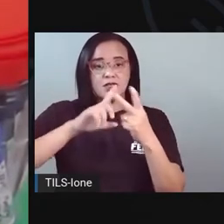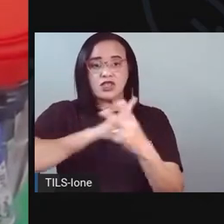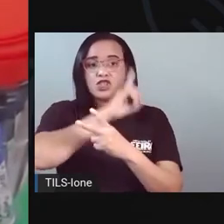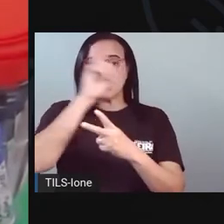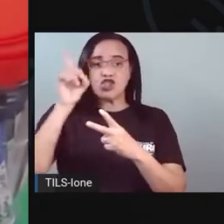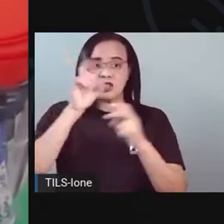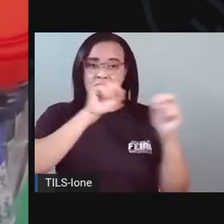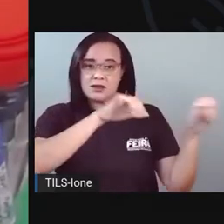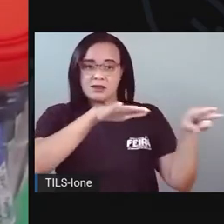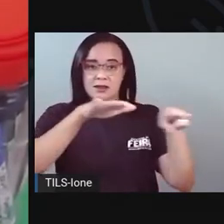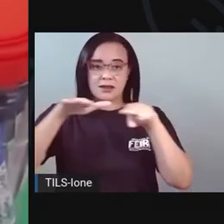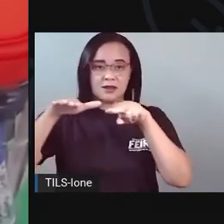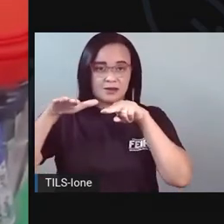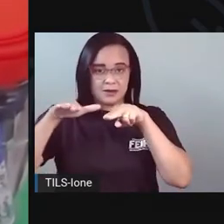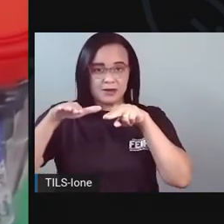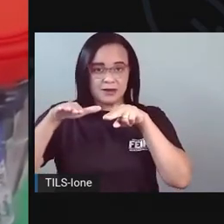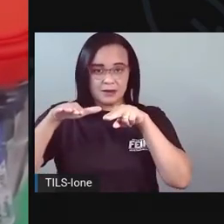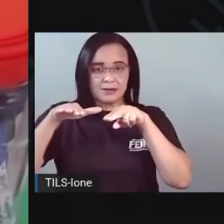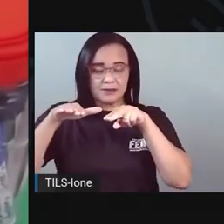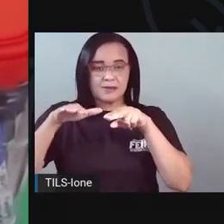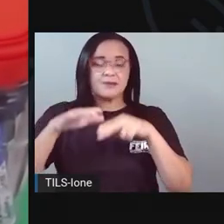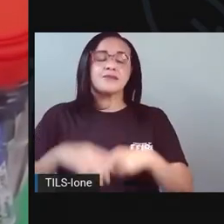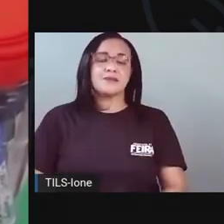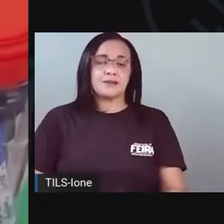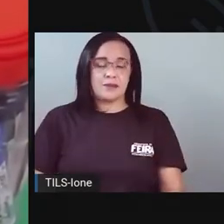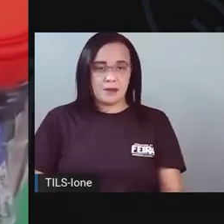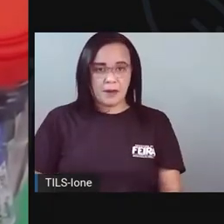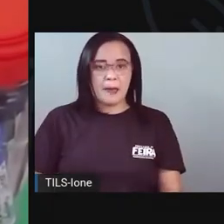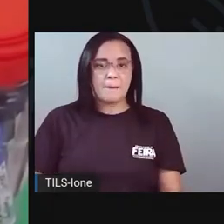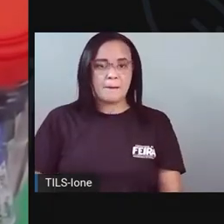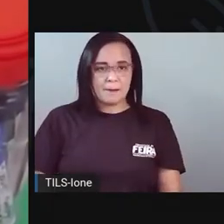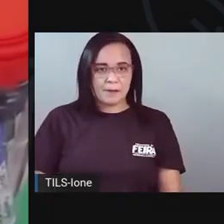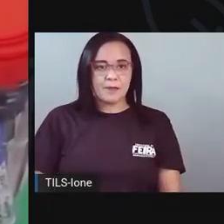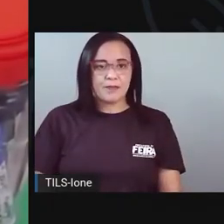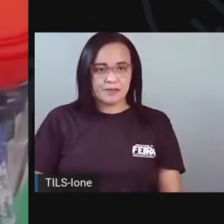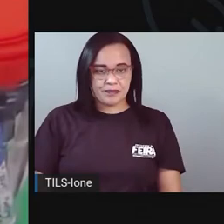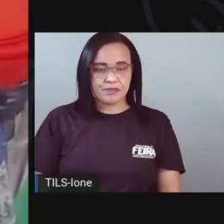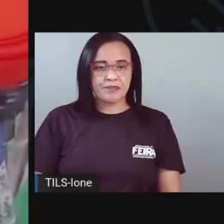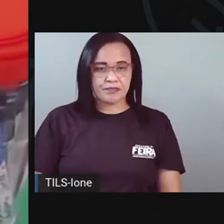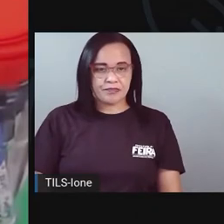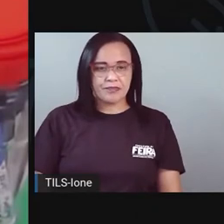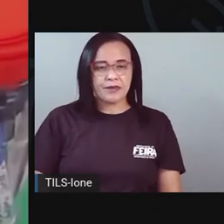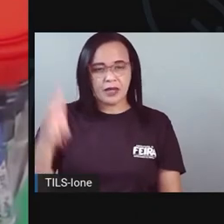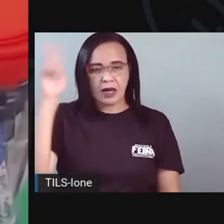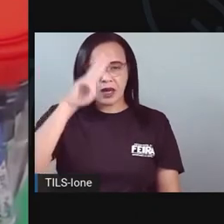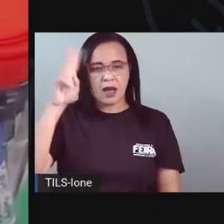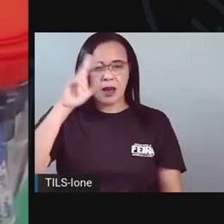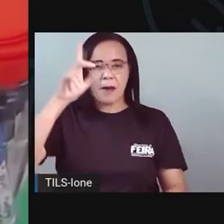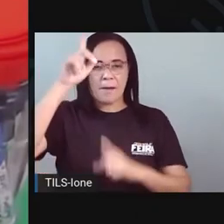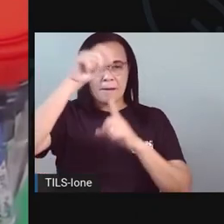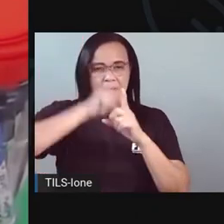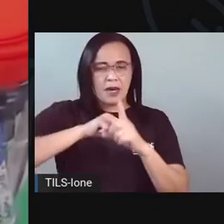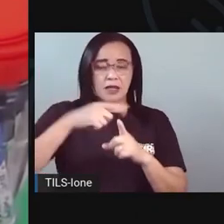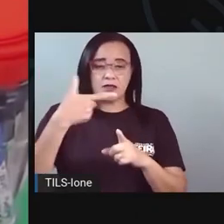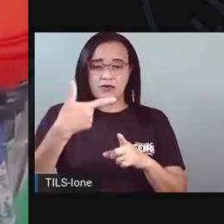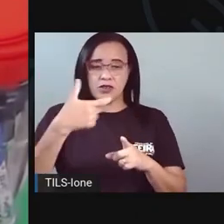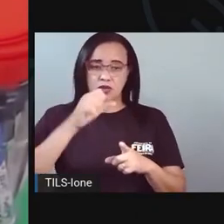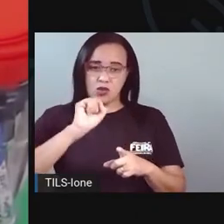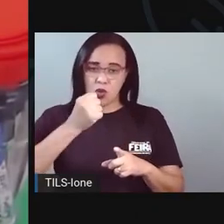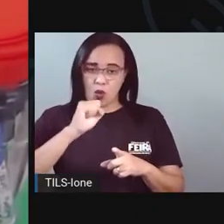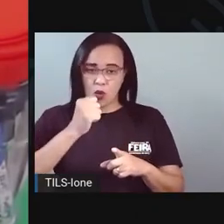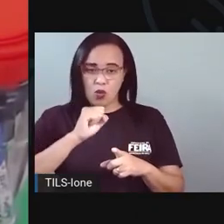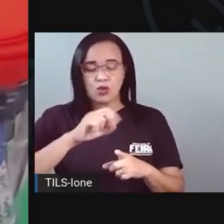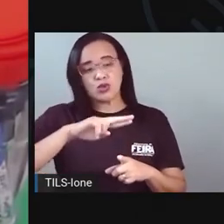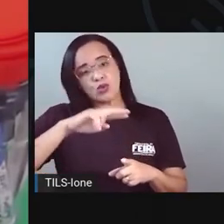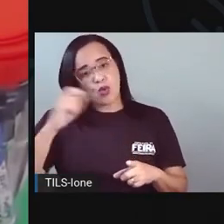sei. Os meses eles podem ter. Vinte e oito ou vinte e nove, no caso de fevereiro. Trinta